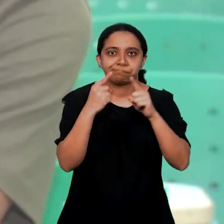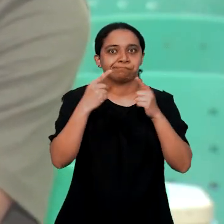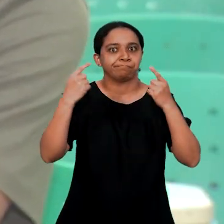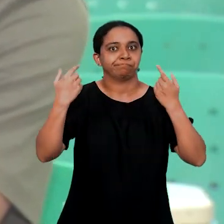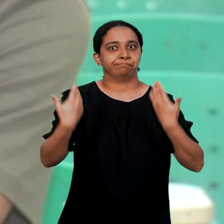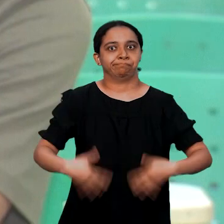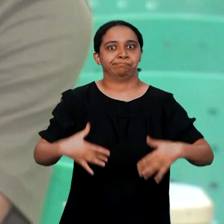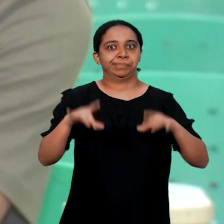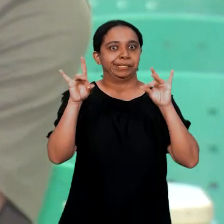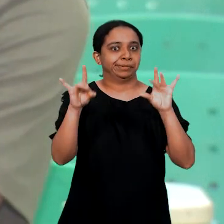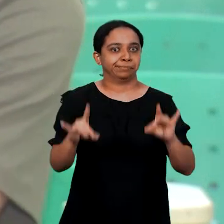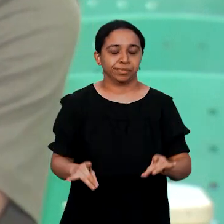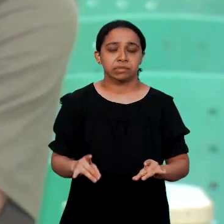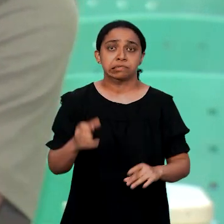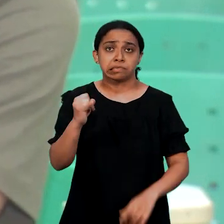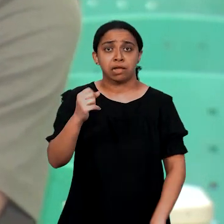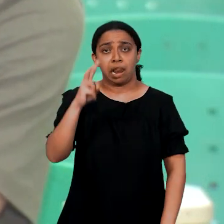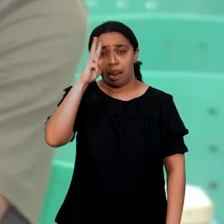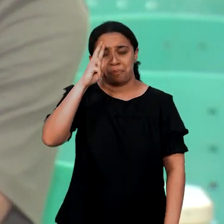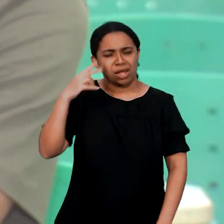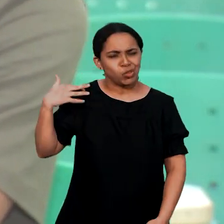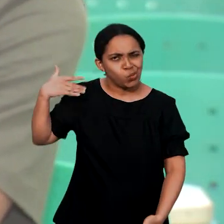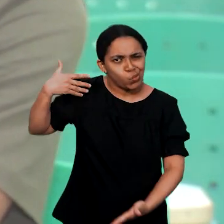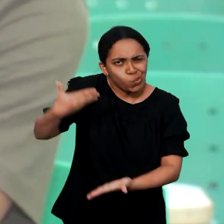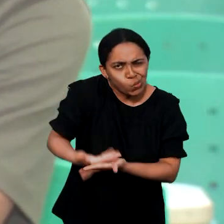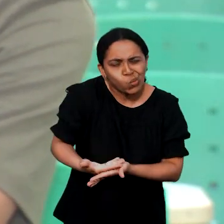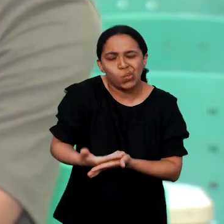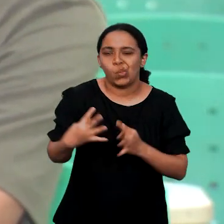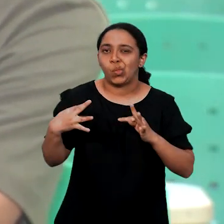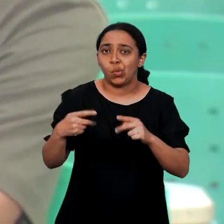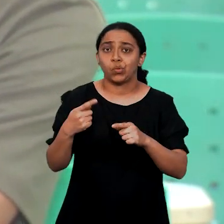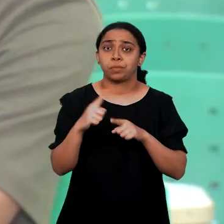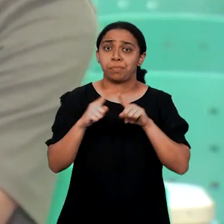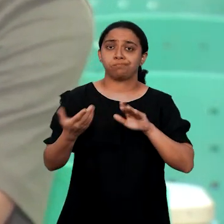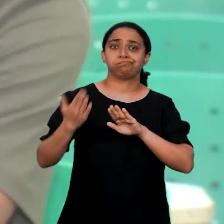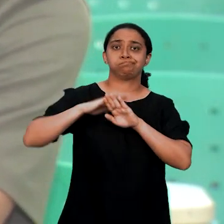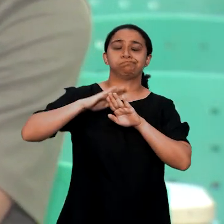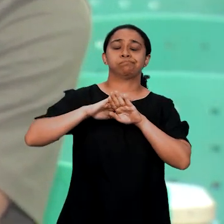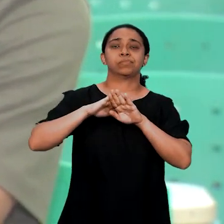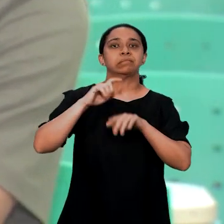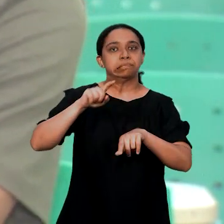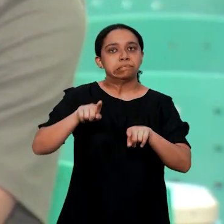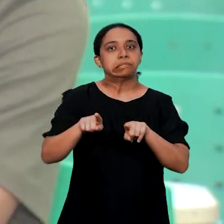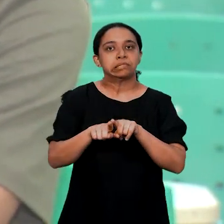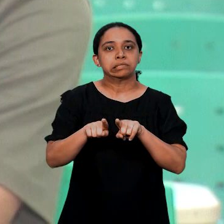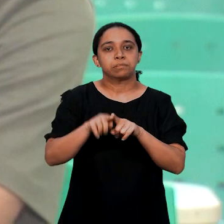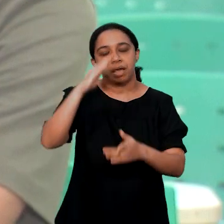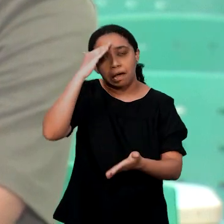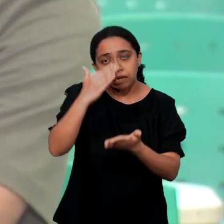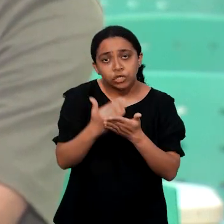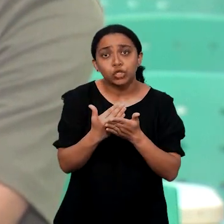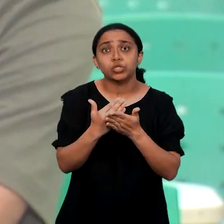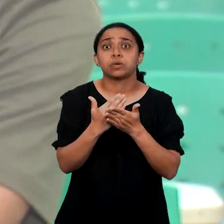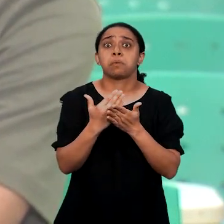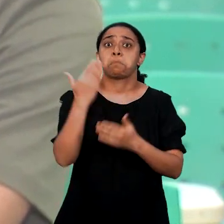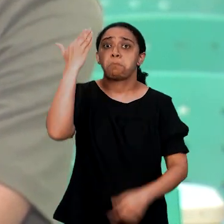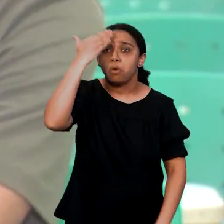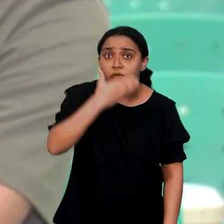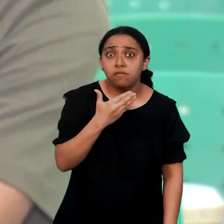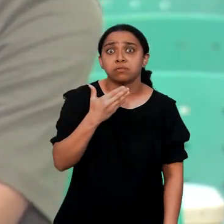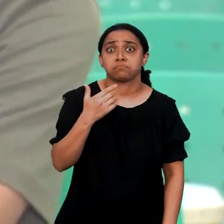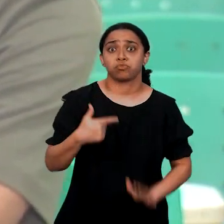grande, né? Se a gente for levar em consideração tudo. Mas, por trás de tudo isso, eu vejo como uma oportunidade de mostrar